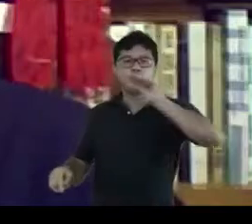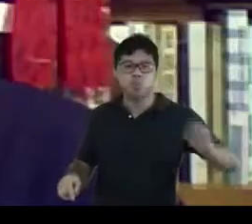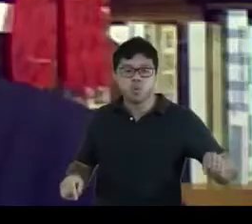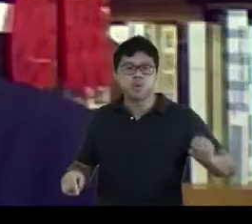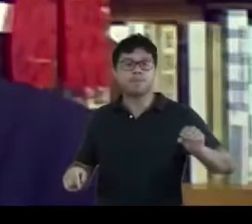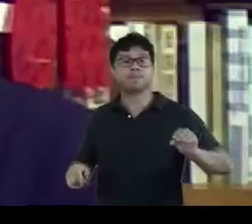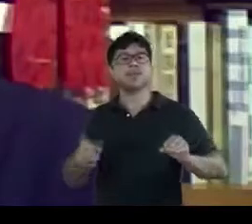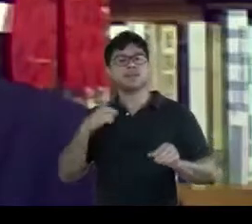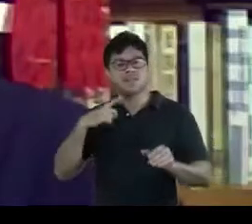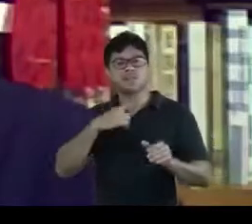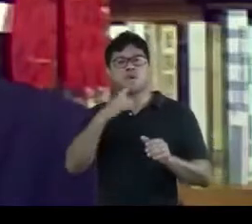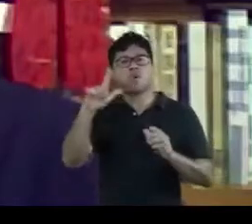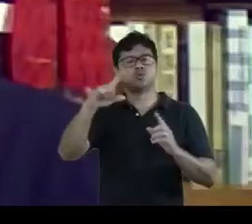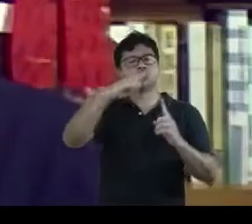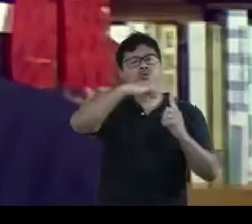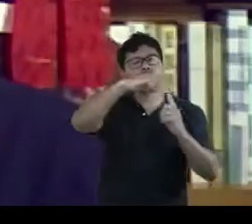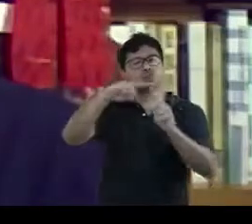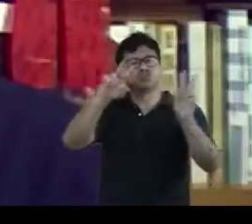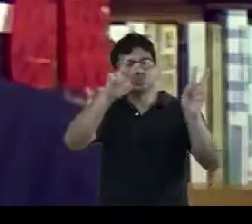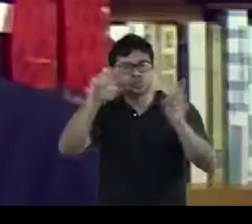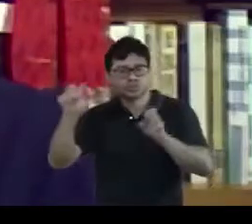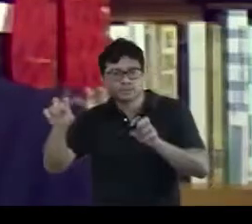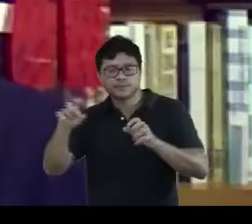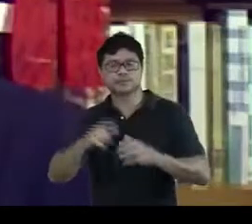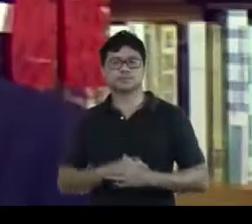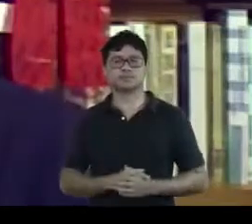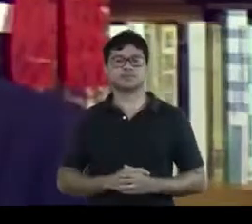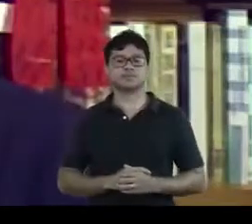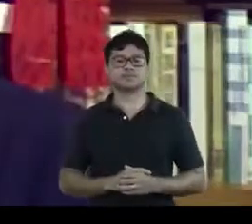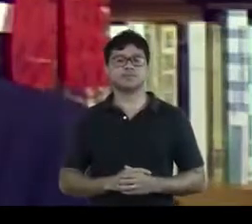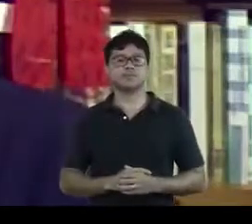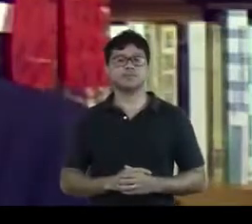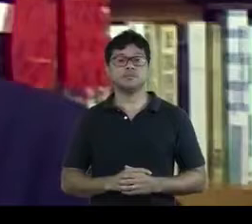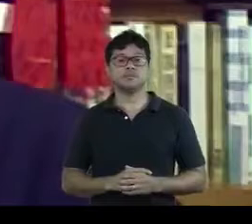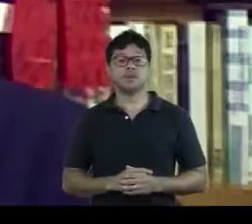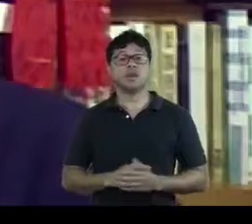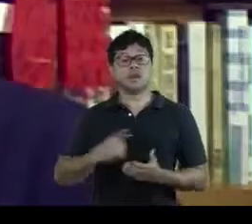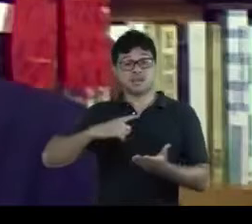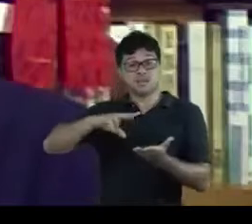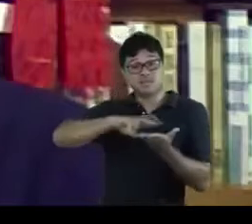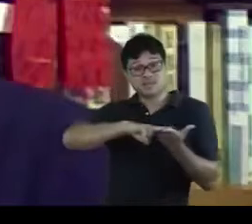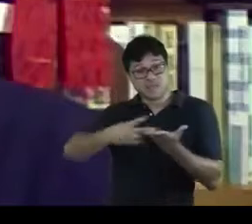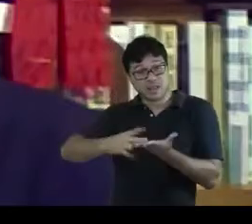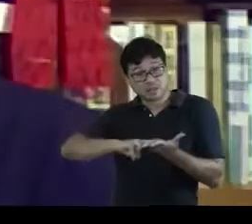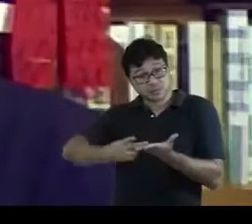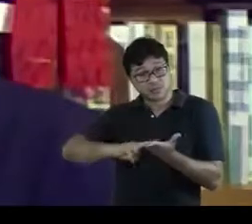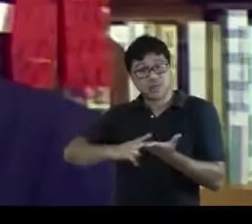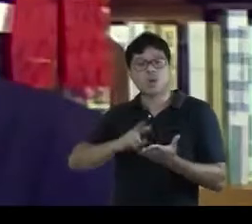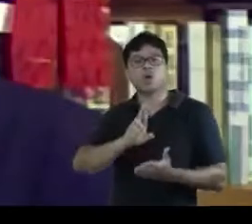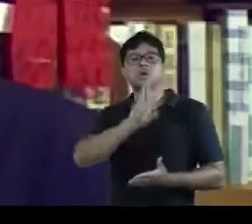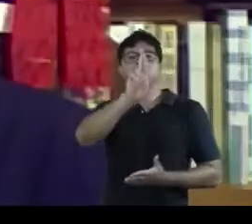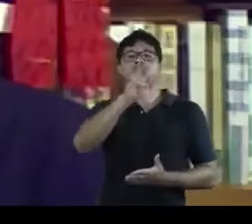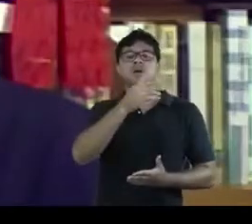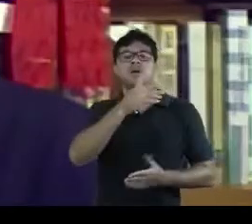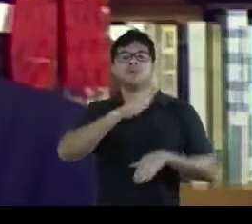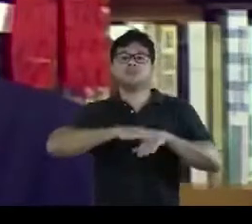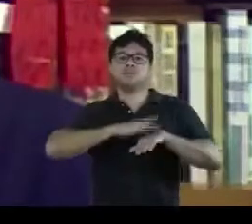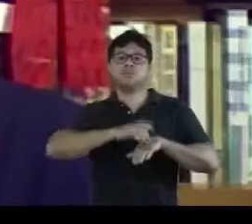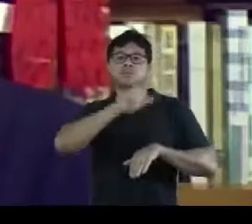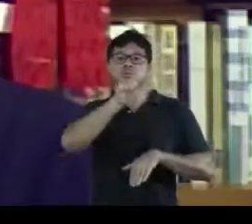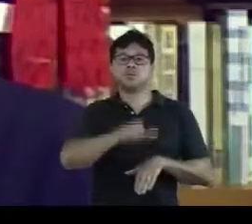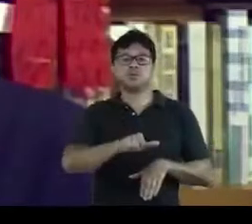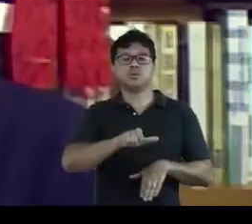Piquilo Aliaga ou Os Mouros no reinado de Felipe III, cuja tradução ficou sob a responsabilidade de